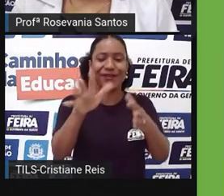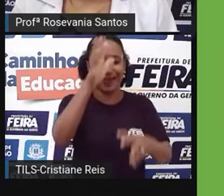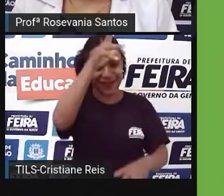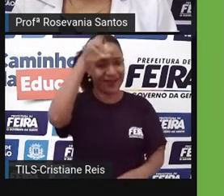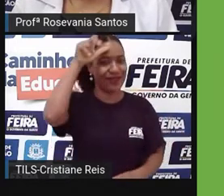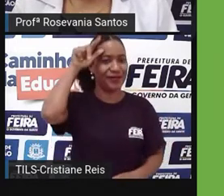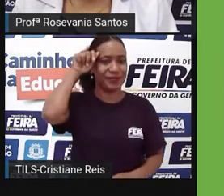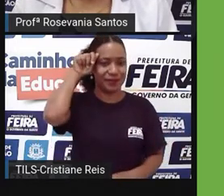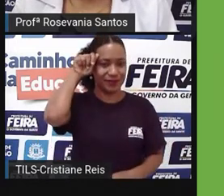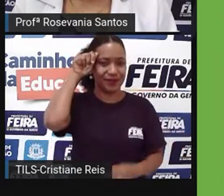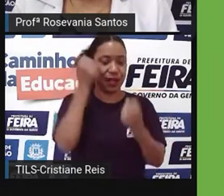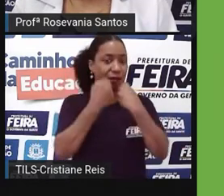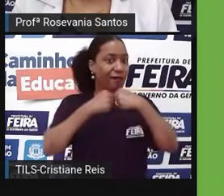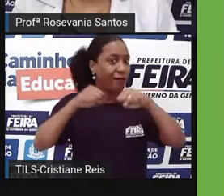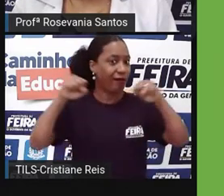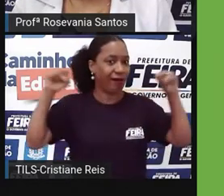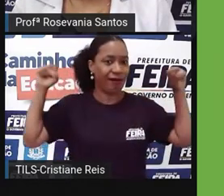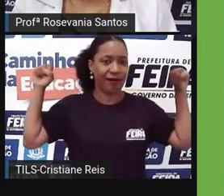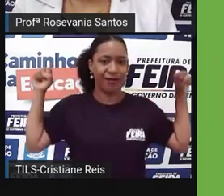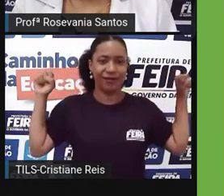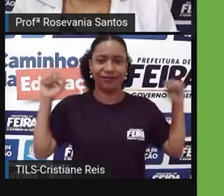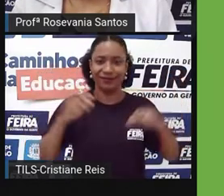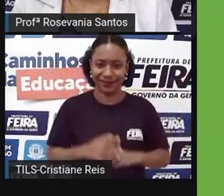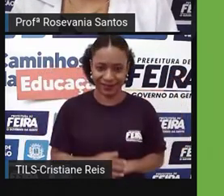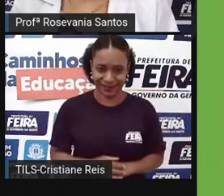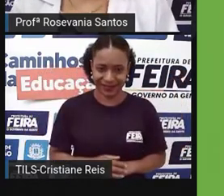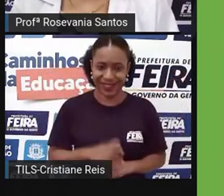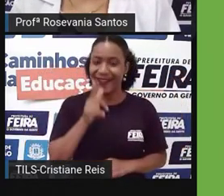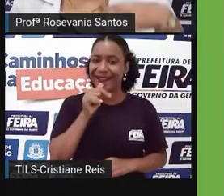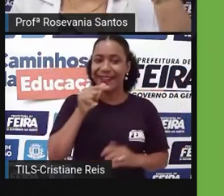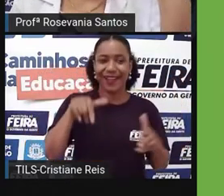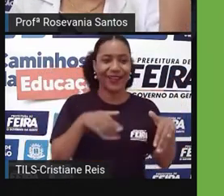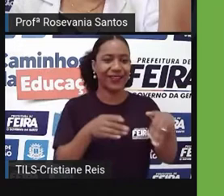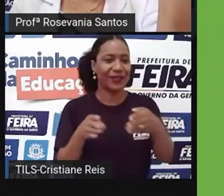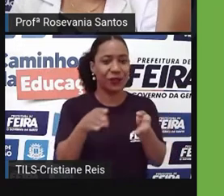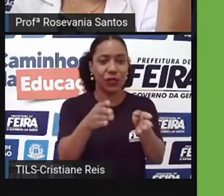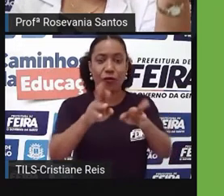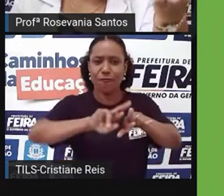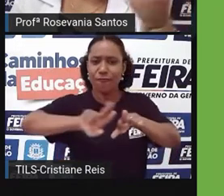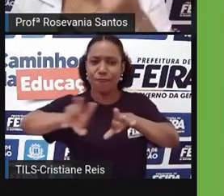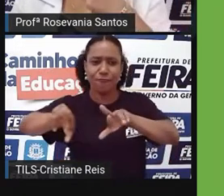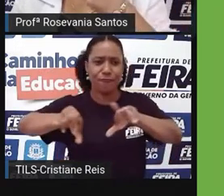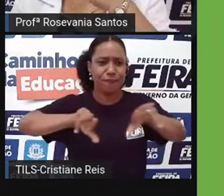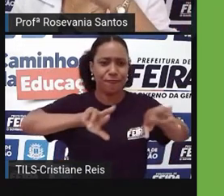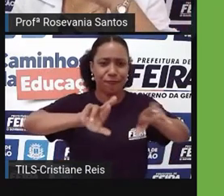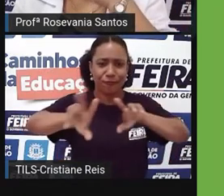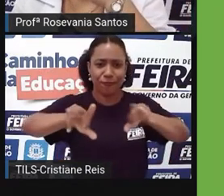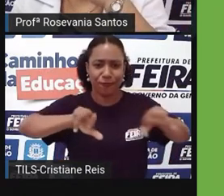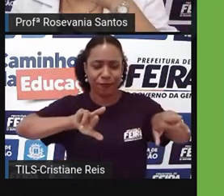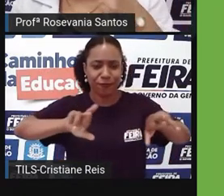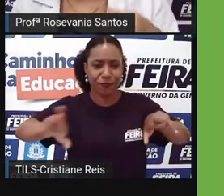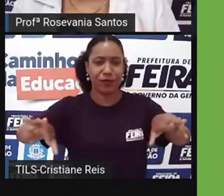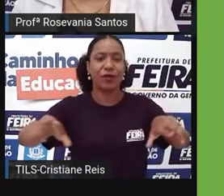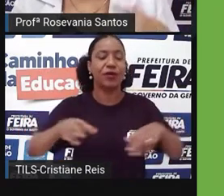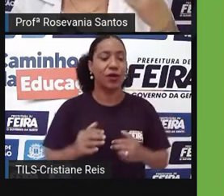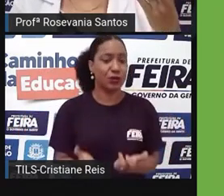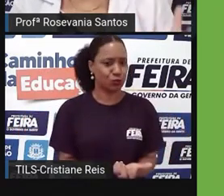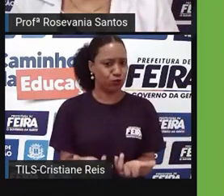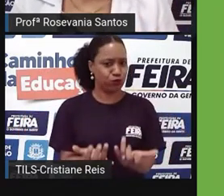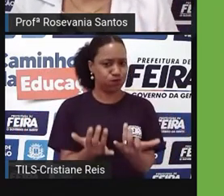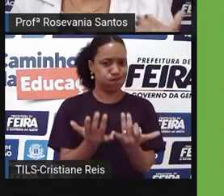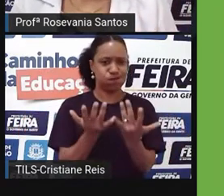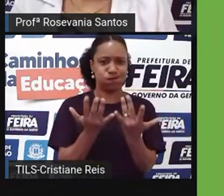grande quantidade de rios aqui, que vai favorecer a evapotranspiração,